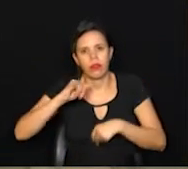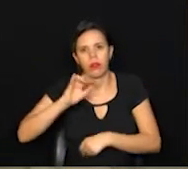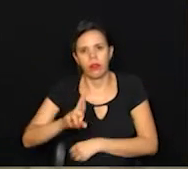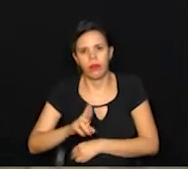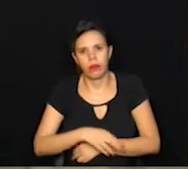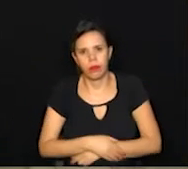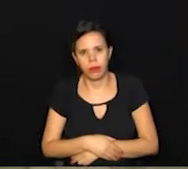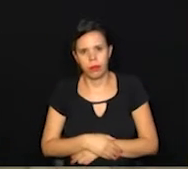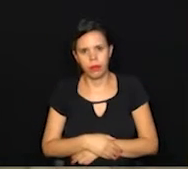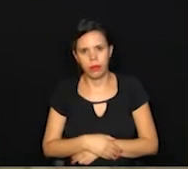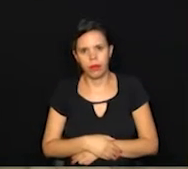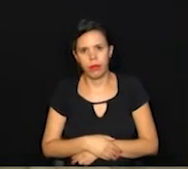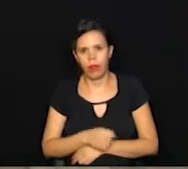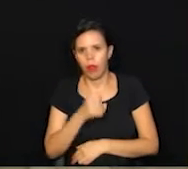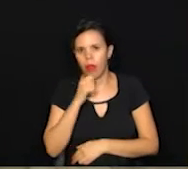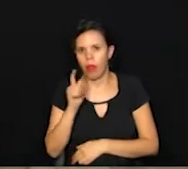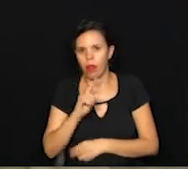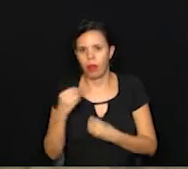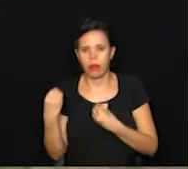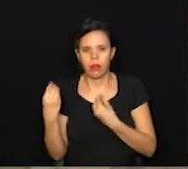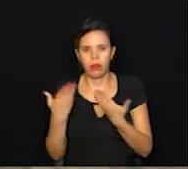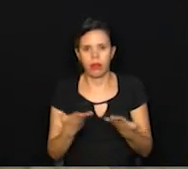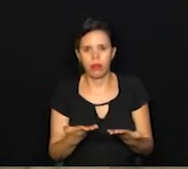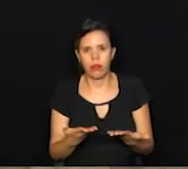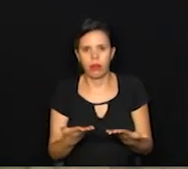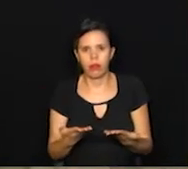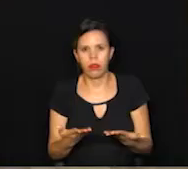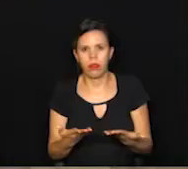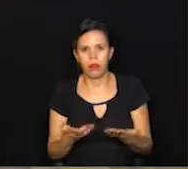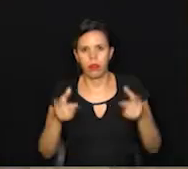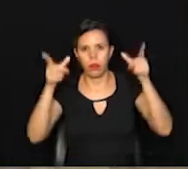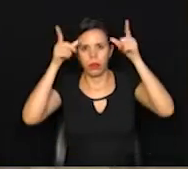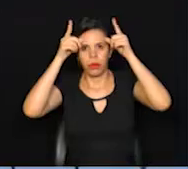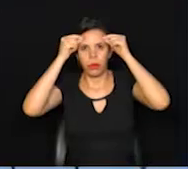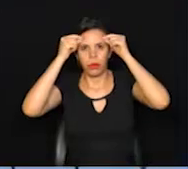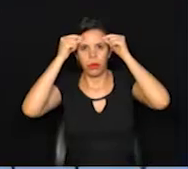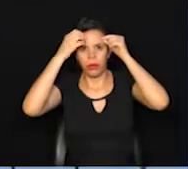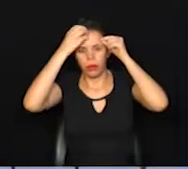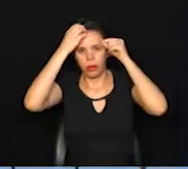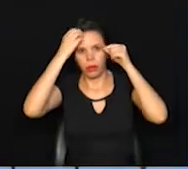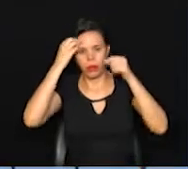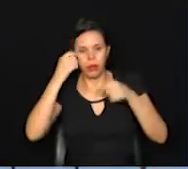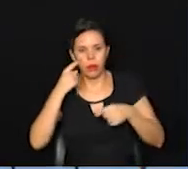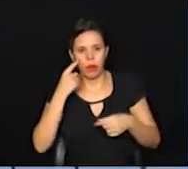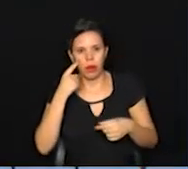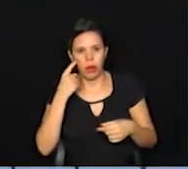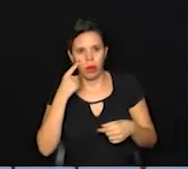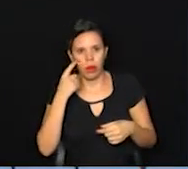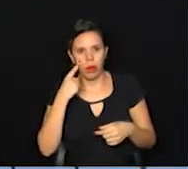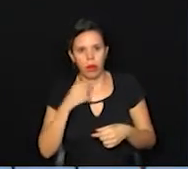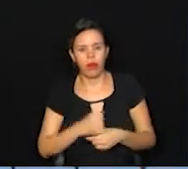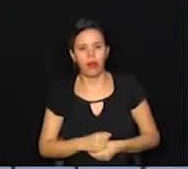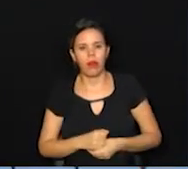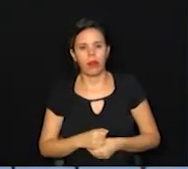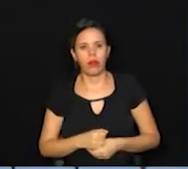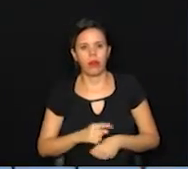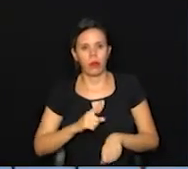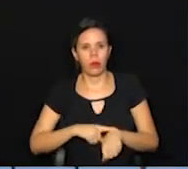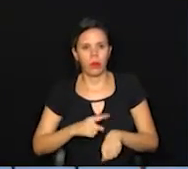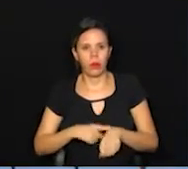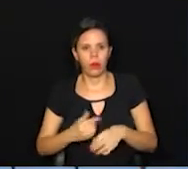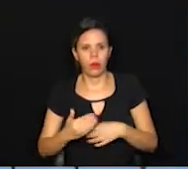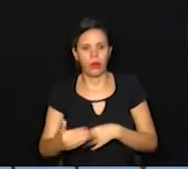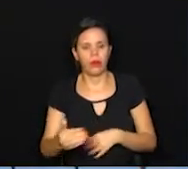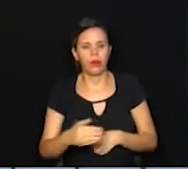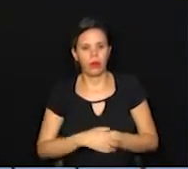renda? Eu não entreguei e fiquei aliviada porque, olha só, a Receita adiou o prazo